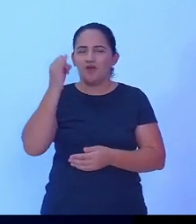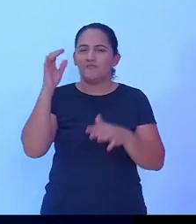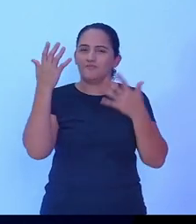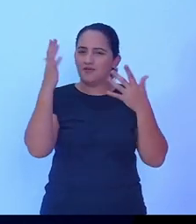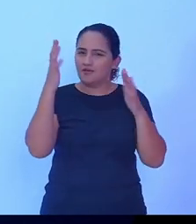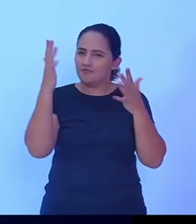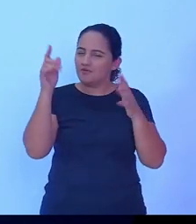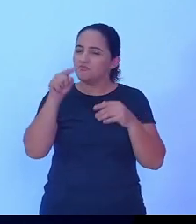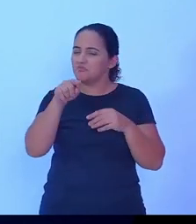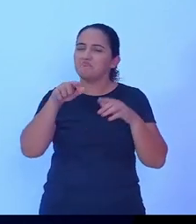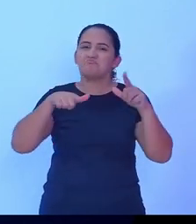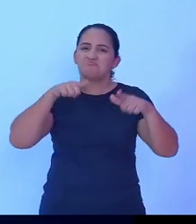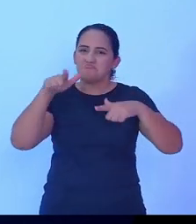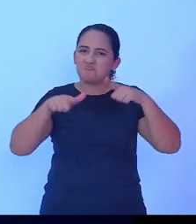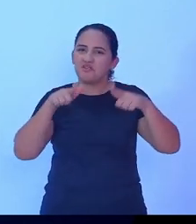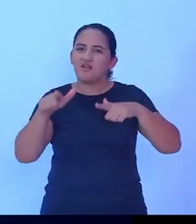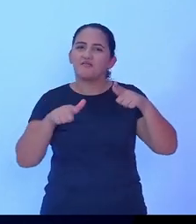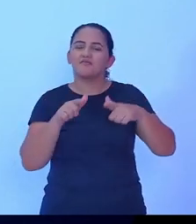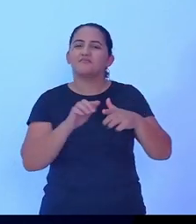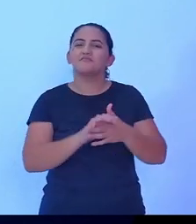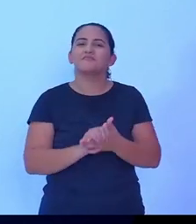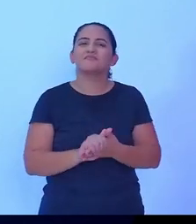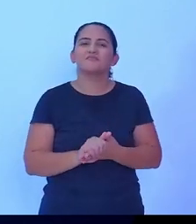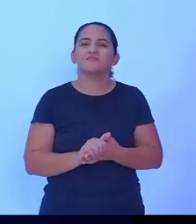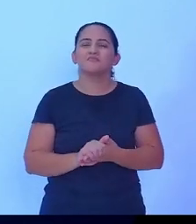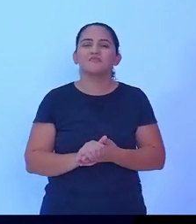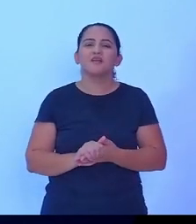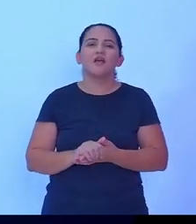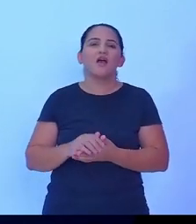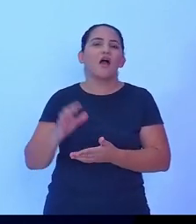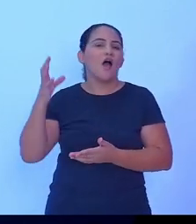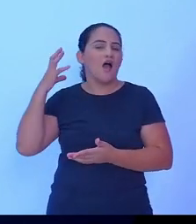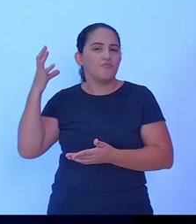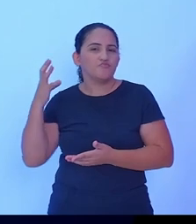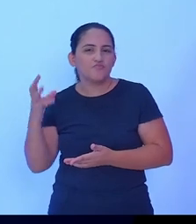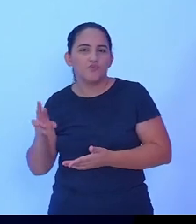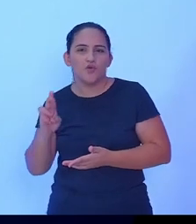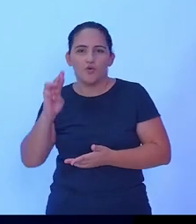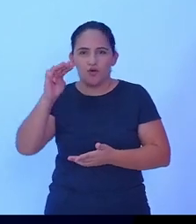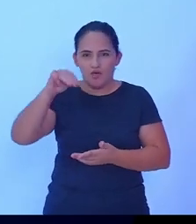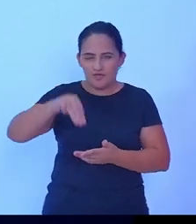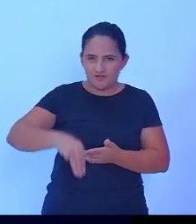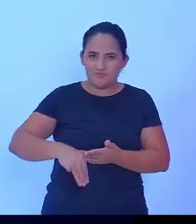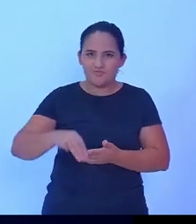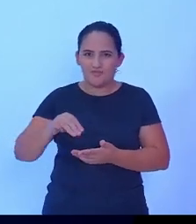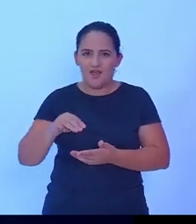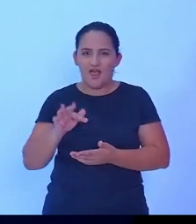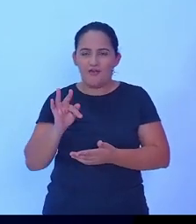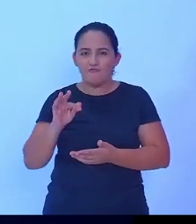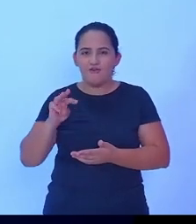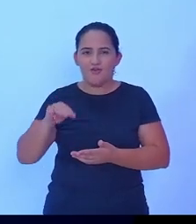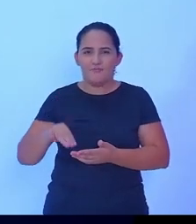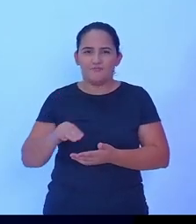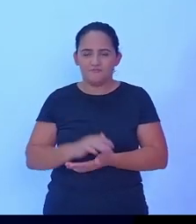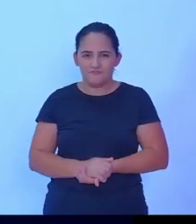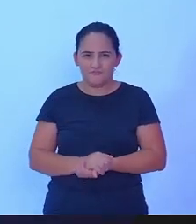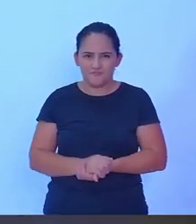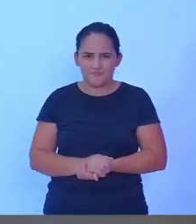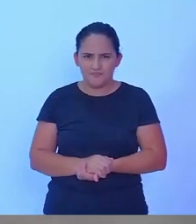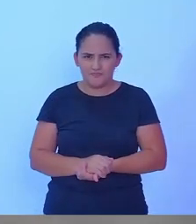seu trabalho pela nossa Rolinde FM muito bem quem agradece